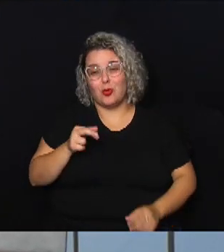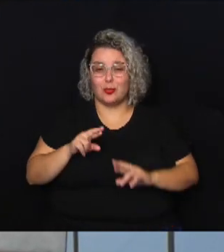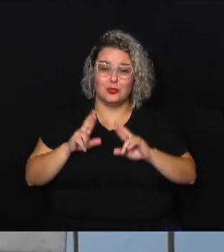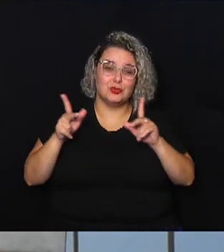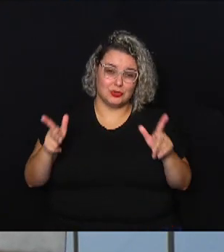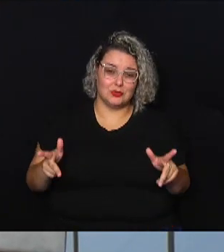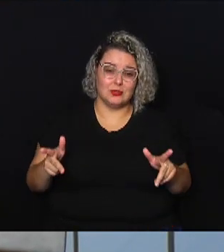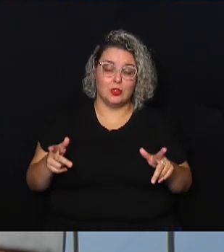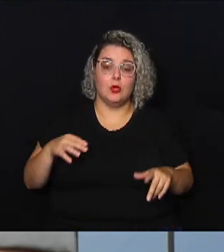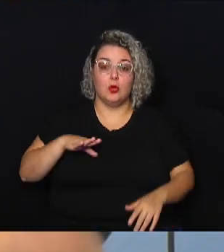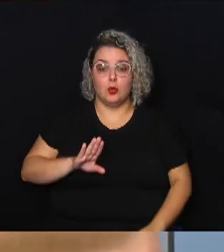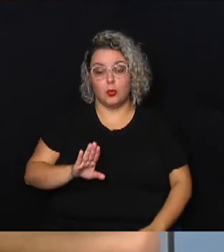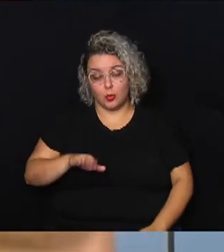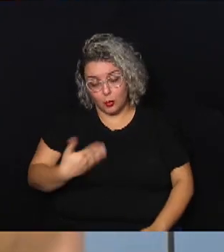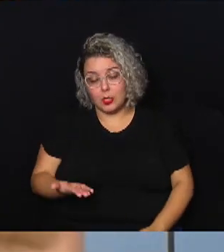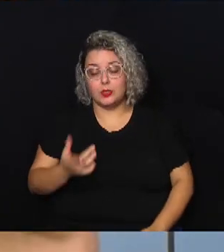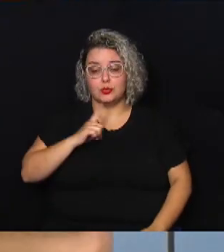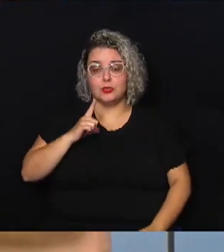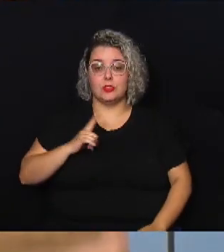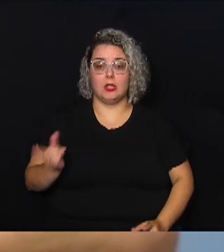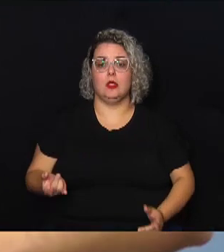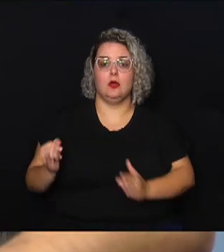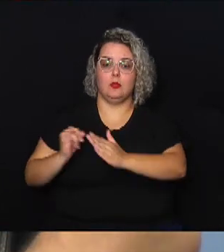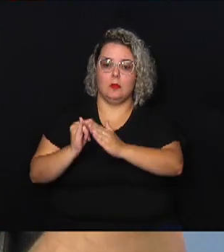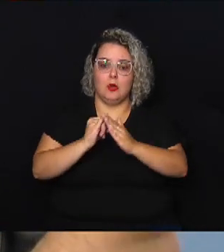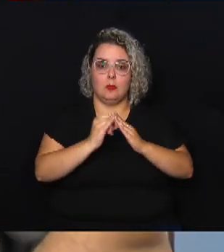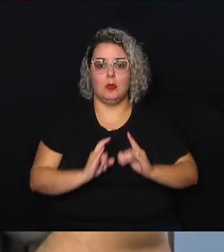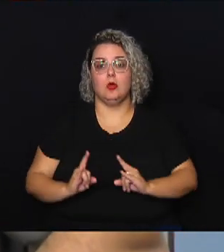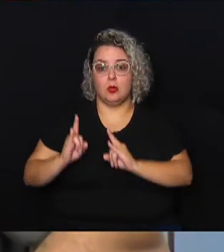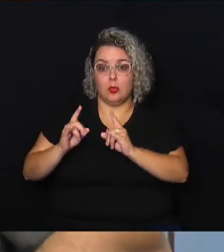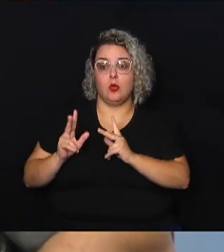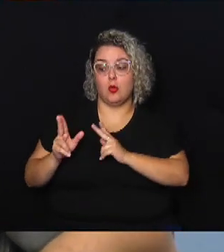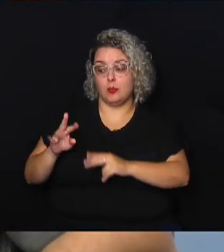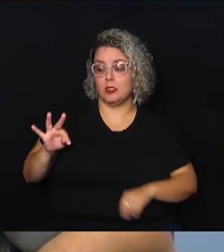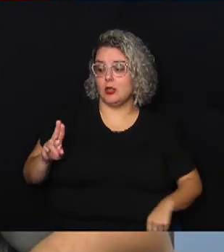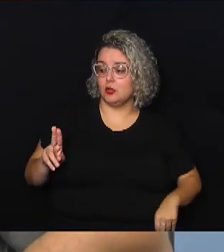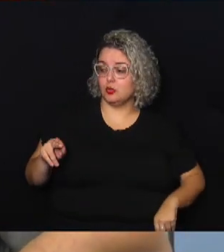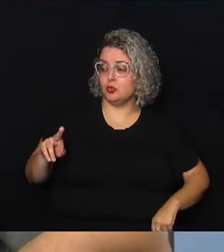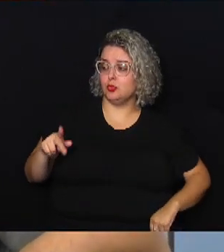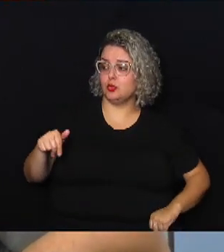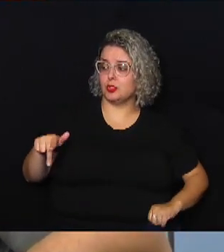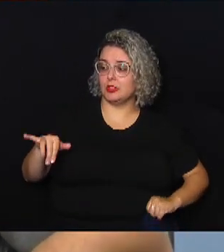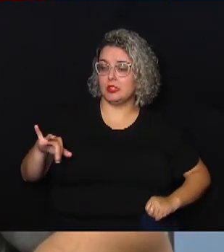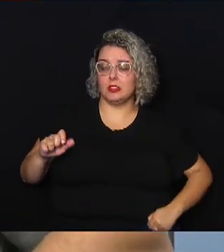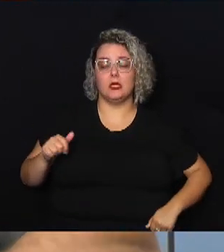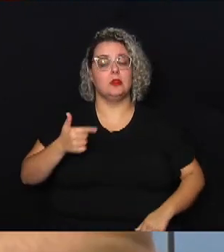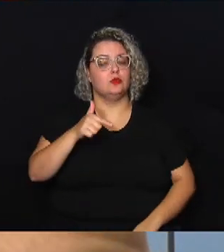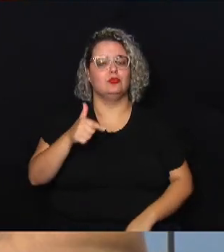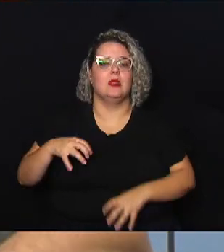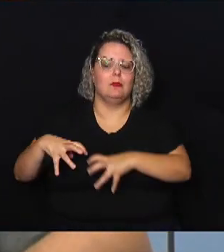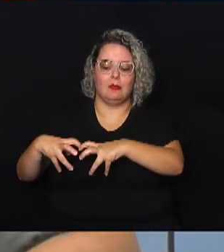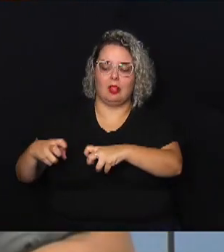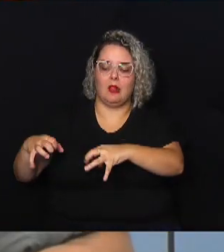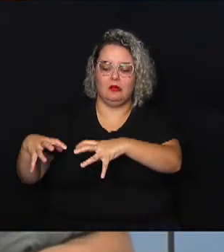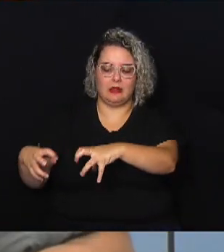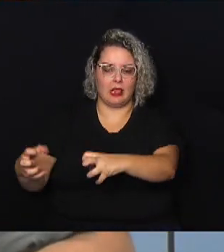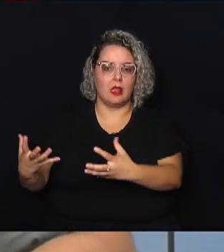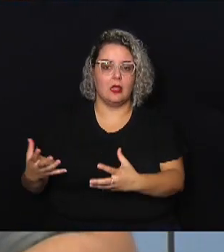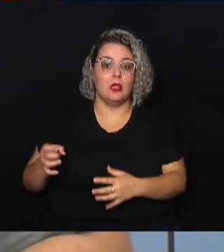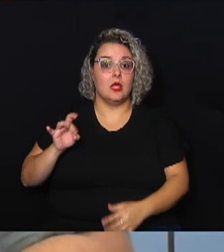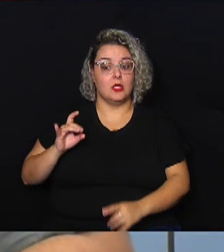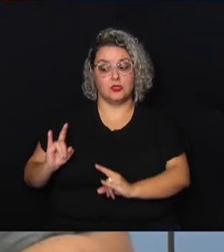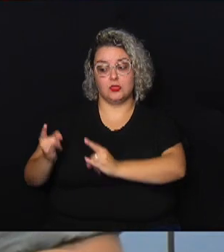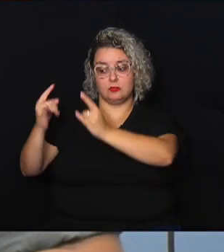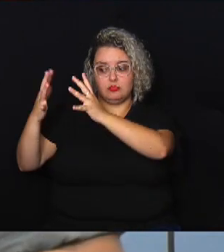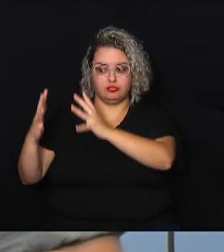um imóvel, quando é uma edificação, como no caso da Turquia, que não tem o deslocamento de massa, não tem barro, é só a estrutura que